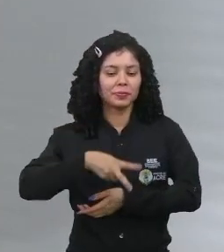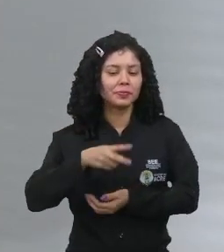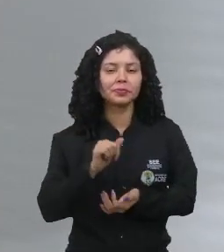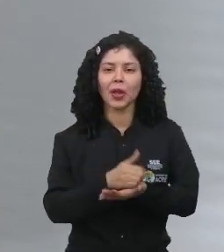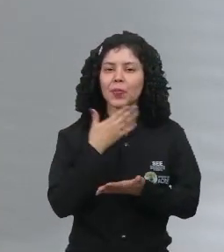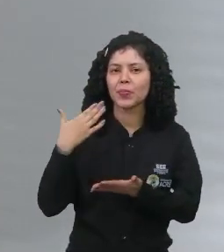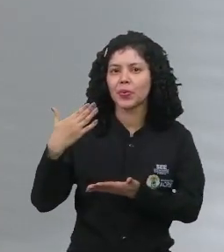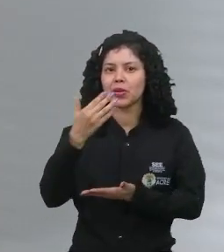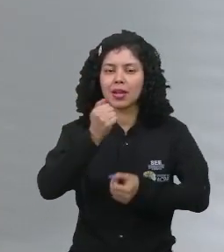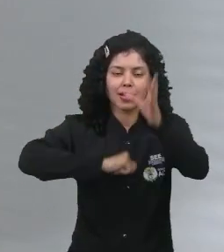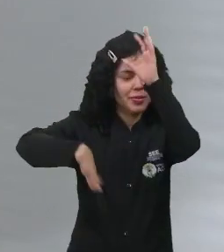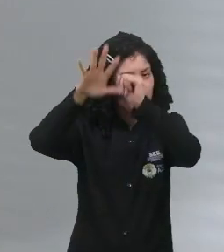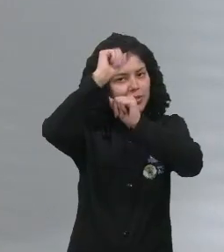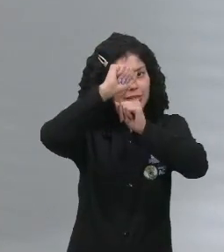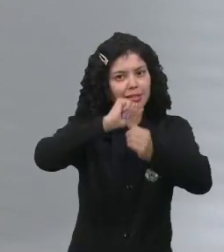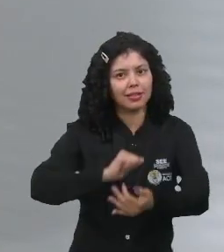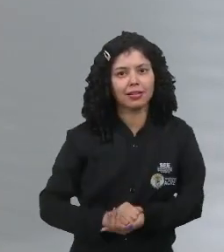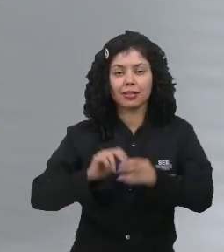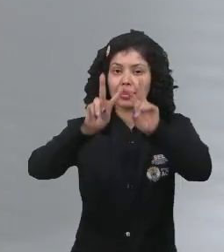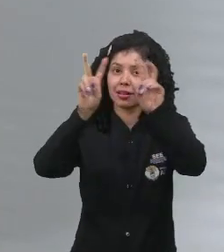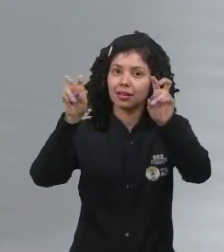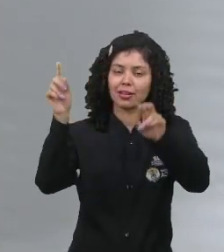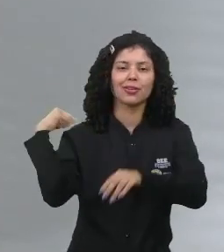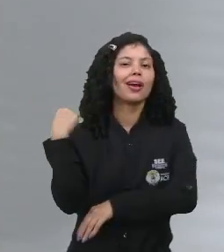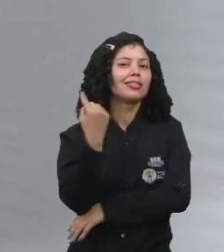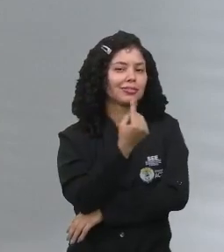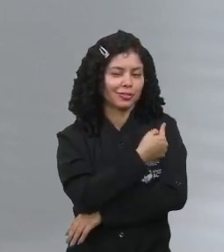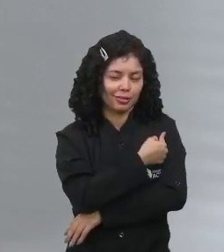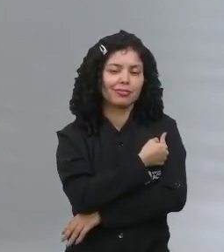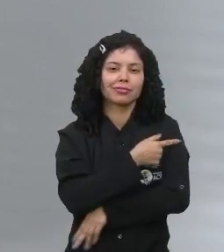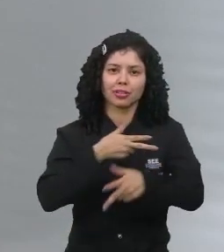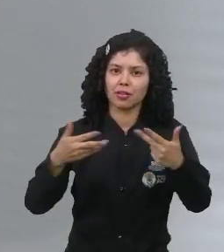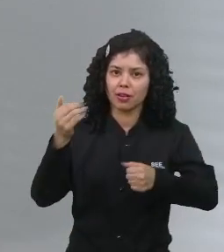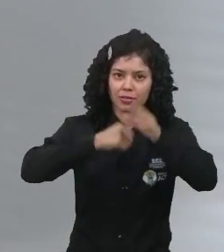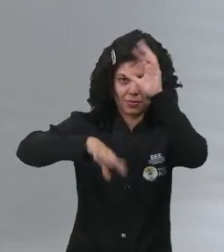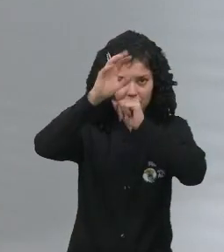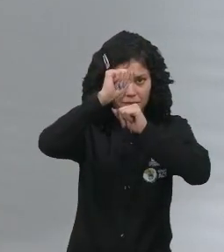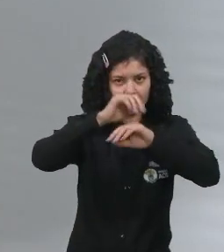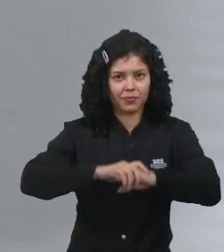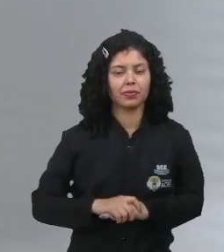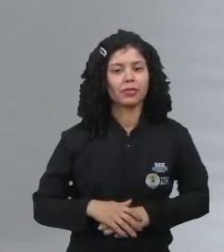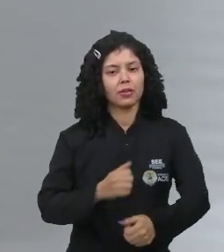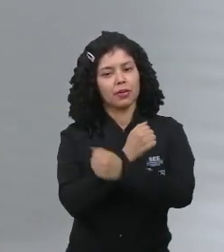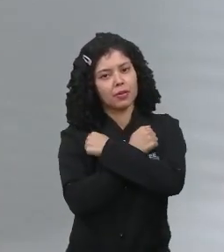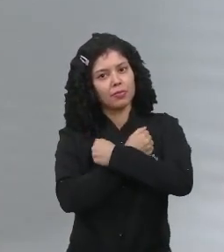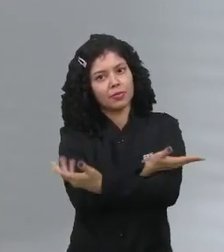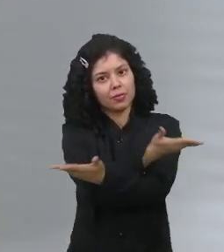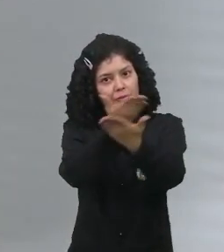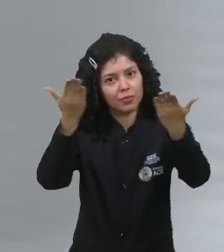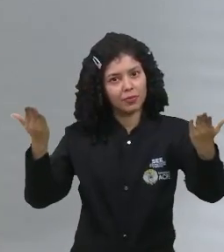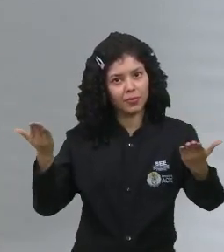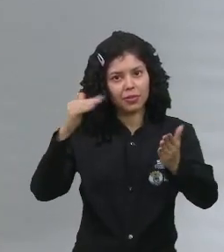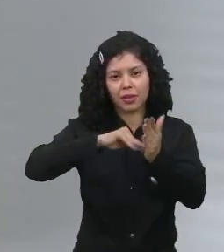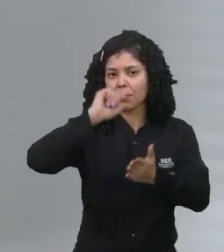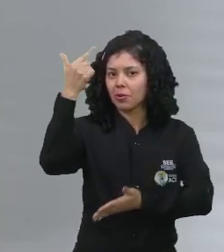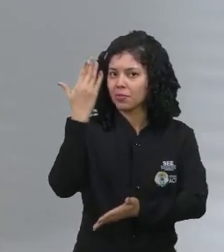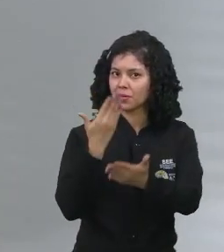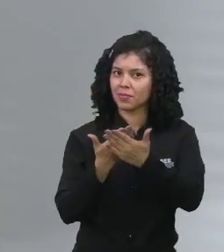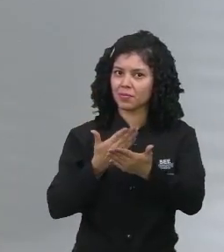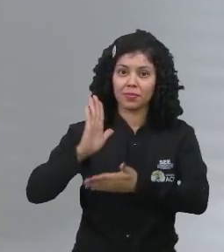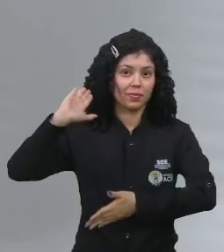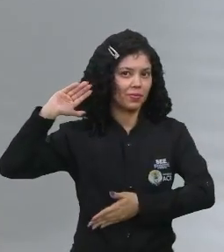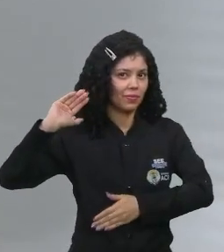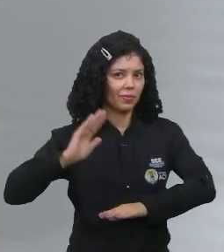aprimorar o seu aprendizado a respeito dos nossos objetos de conhecimento. Um abraço a todos vocês e até a próxima.